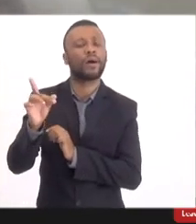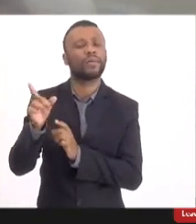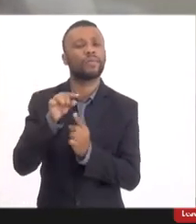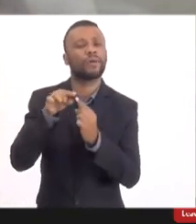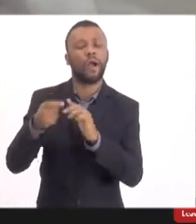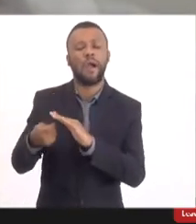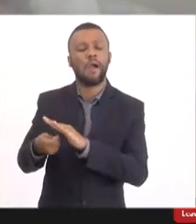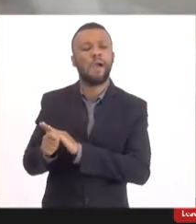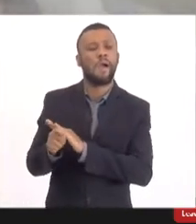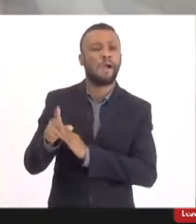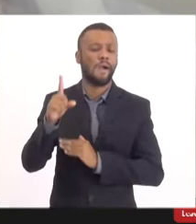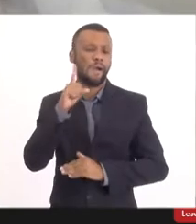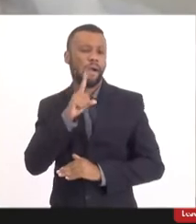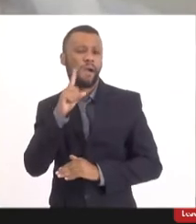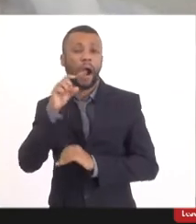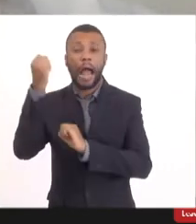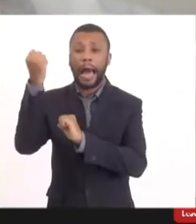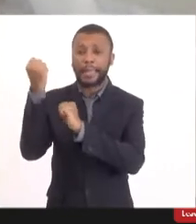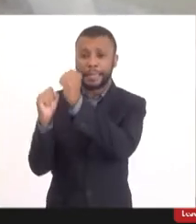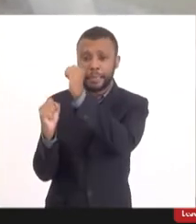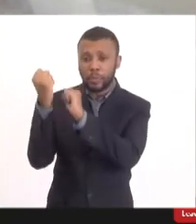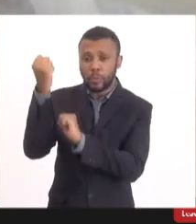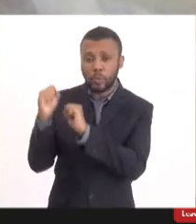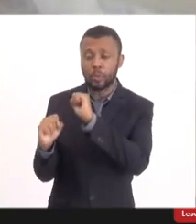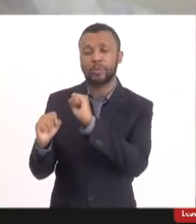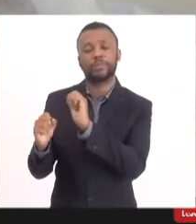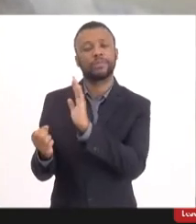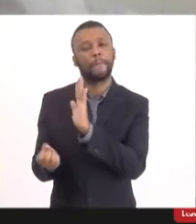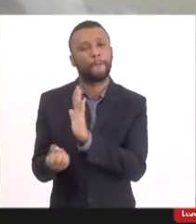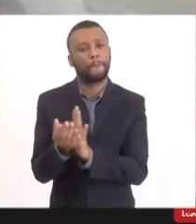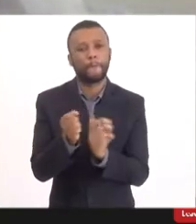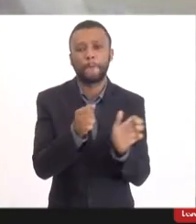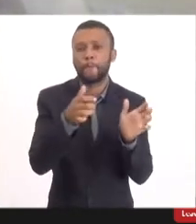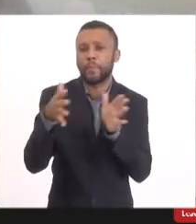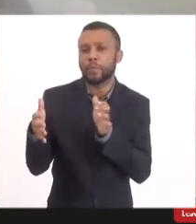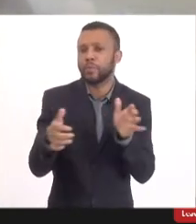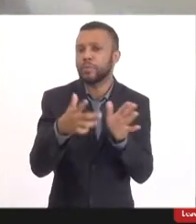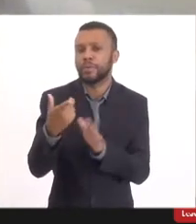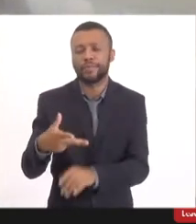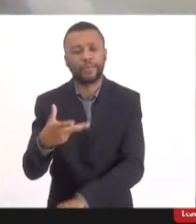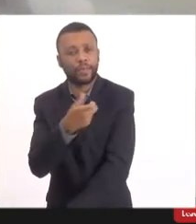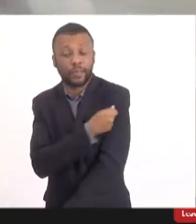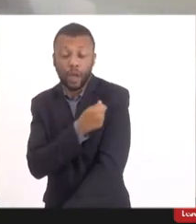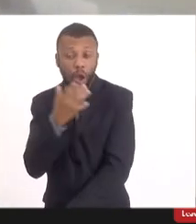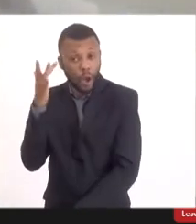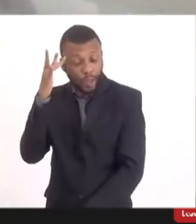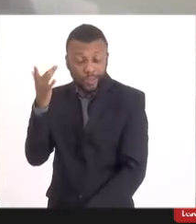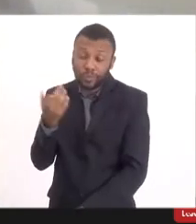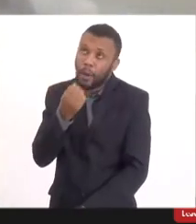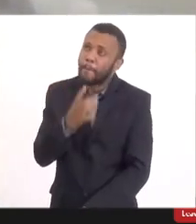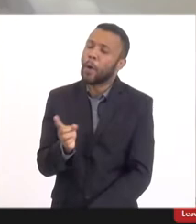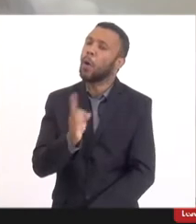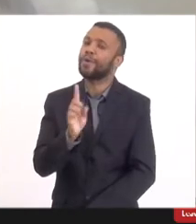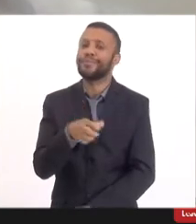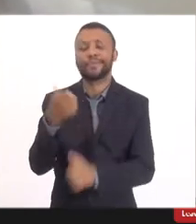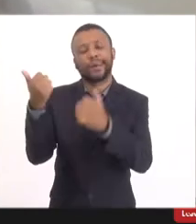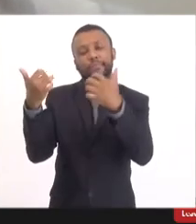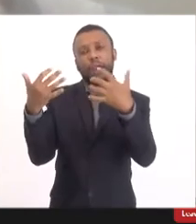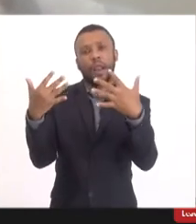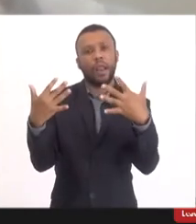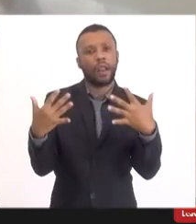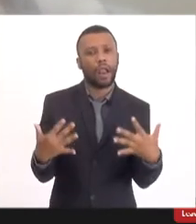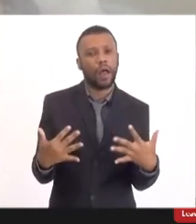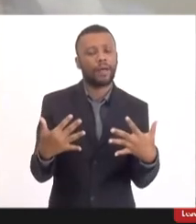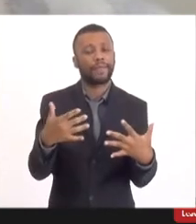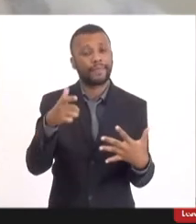da indústria de produção de vacinas. Eu acho temerário a gente falar isso, que existe conflito